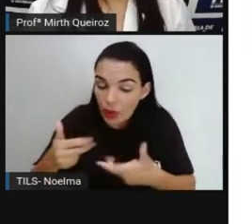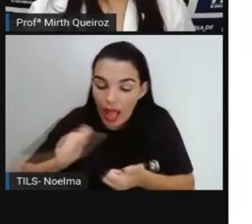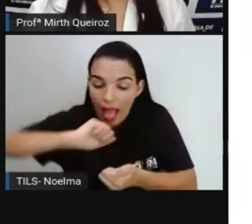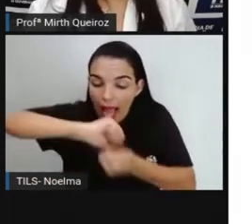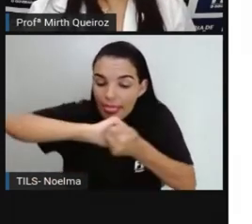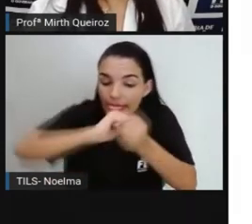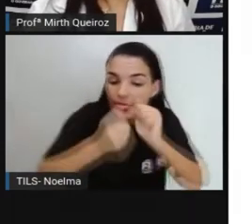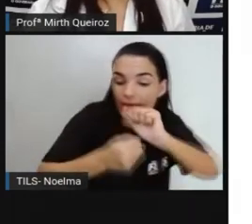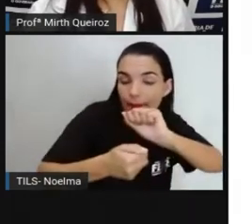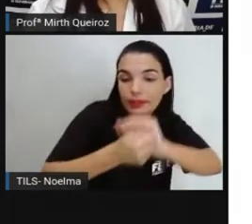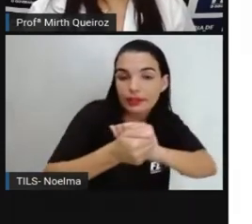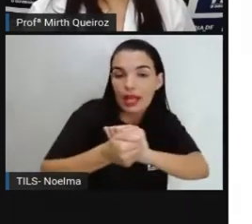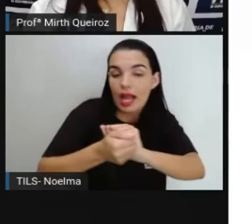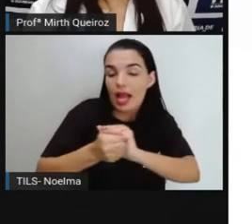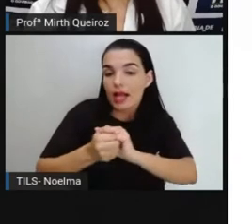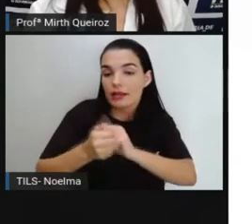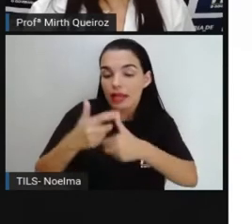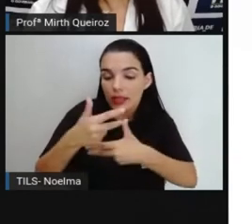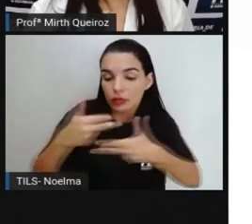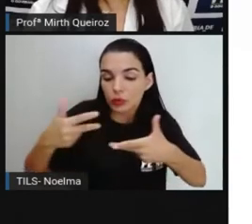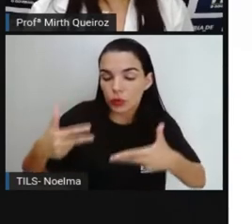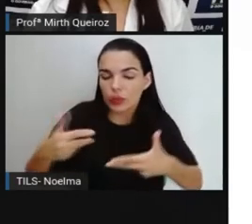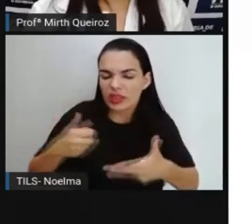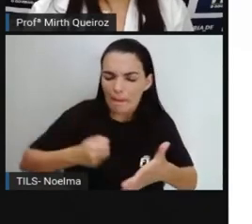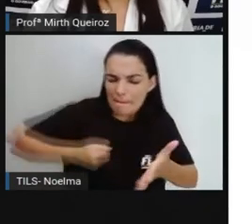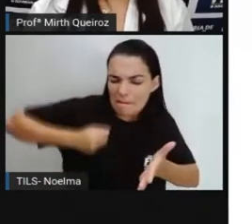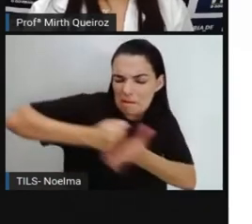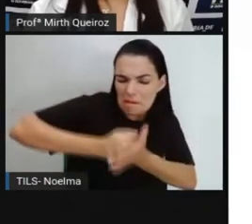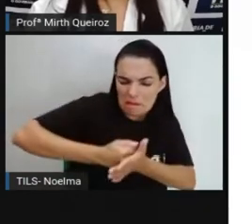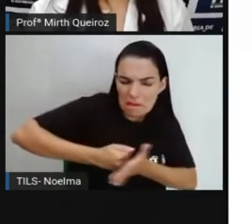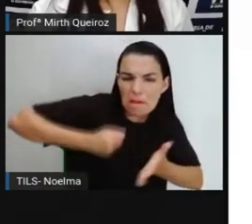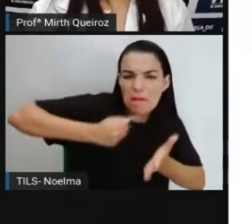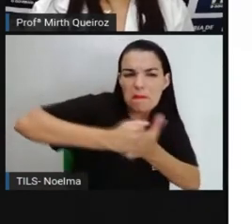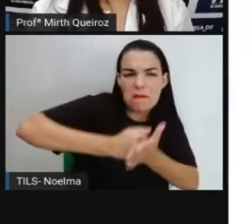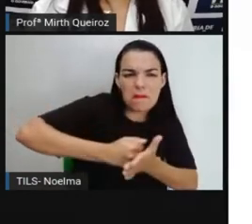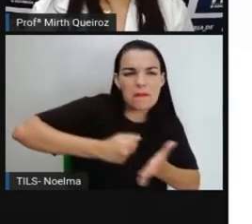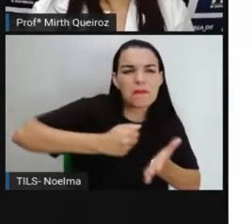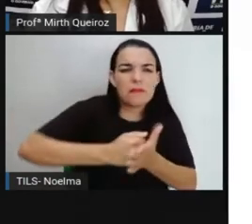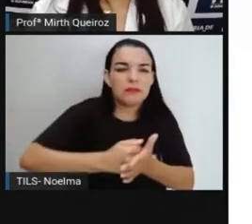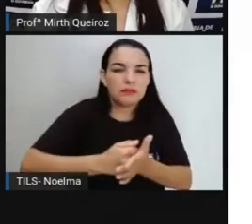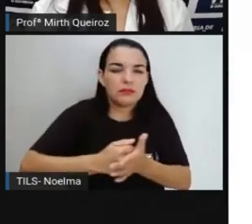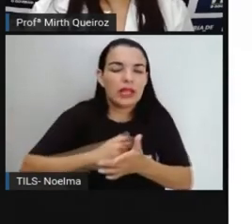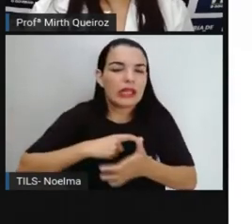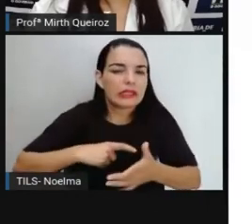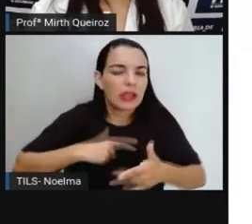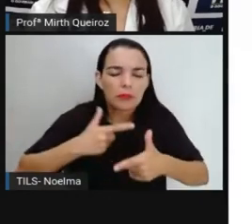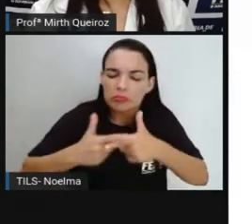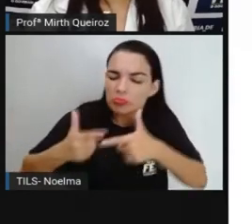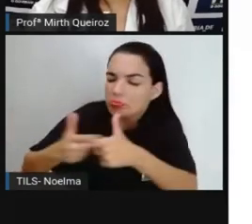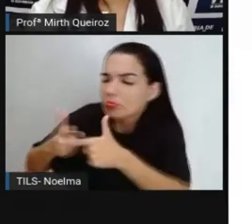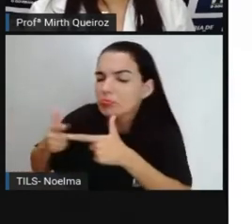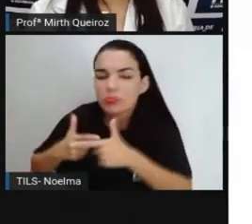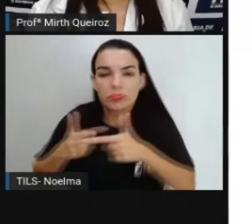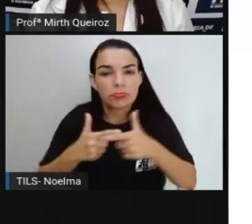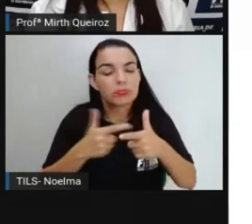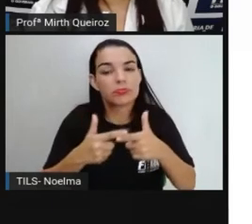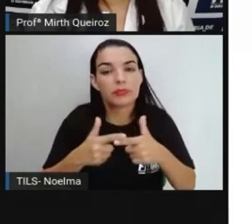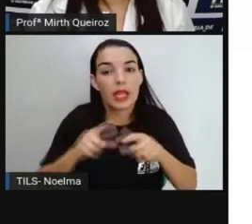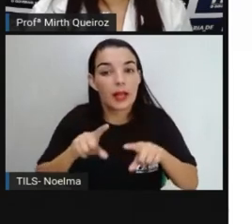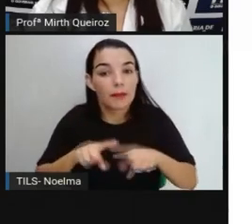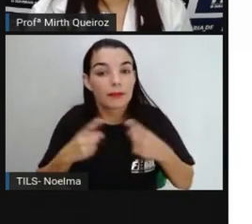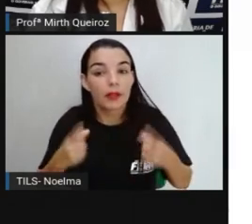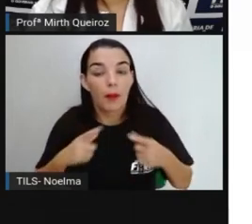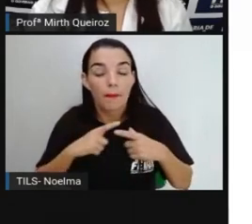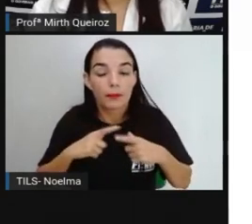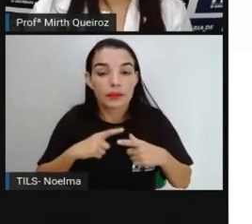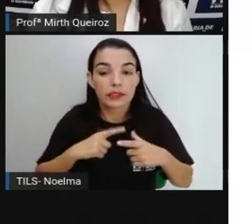Ou resistir aí à pressão de situações adversas, né De choque, de estresse ou algum